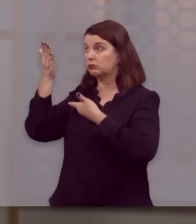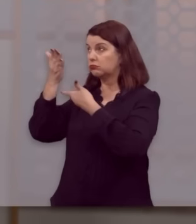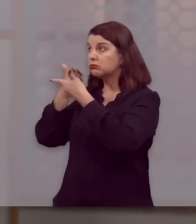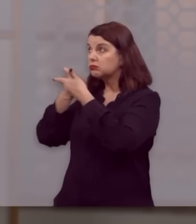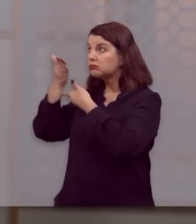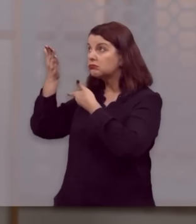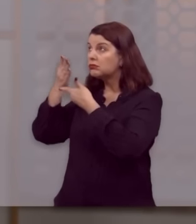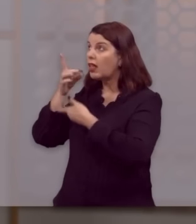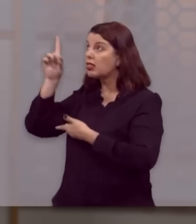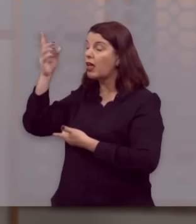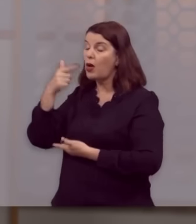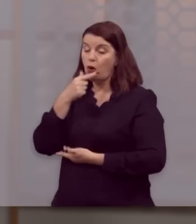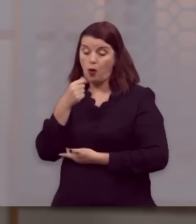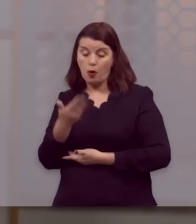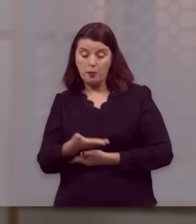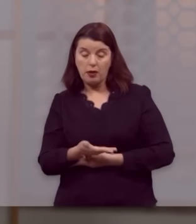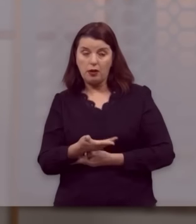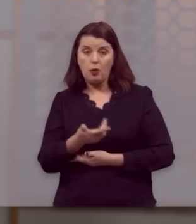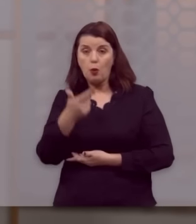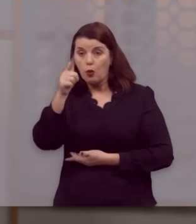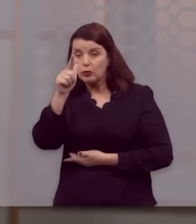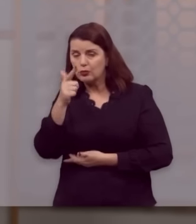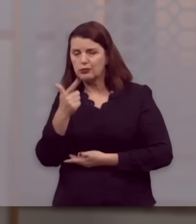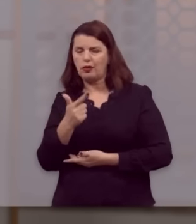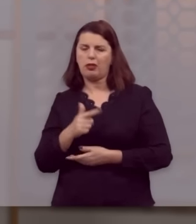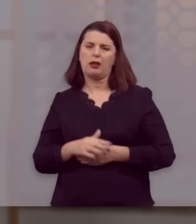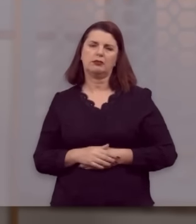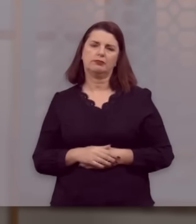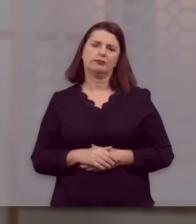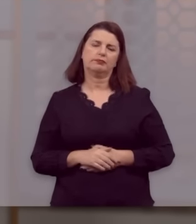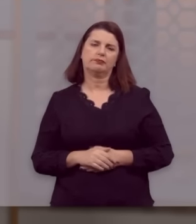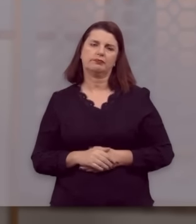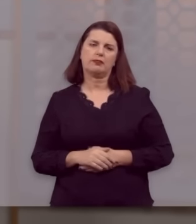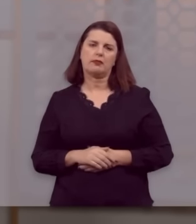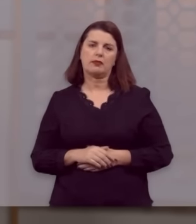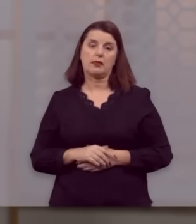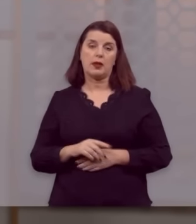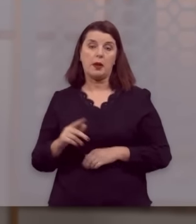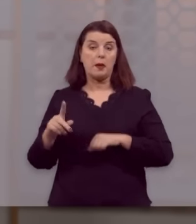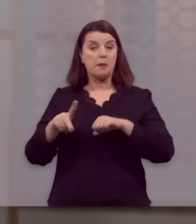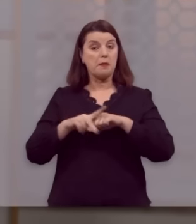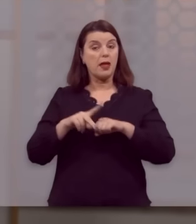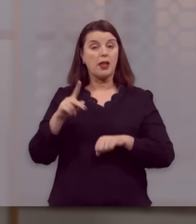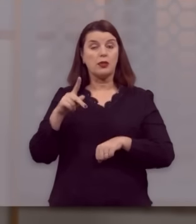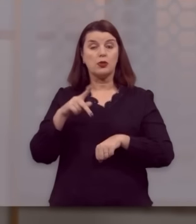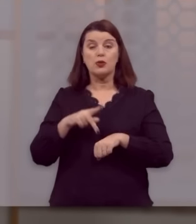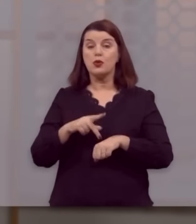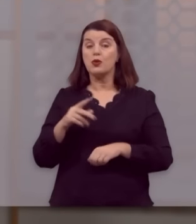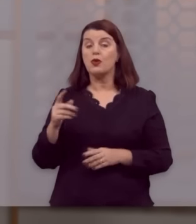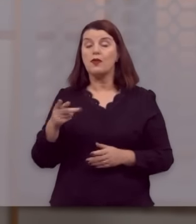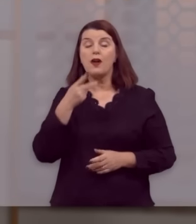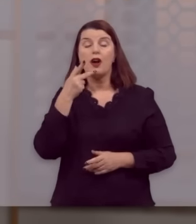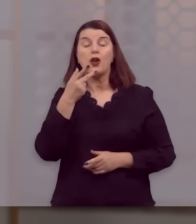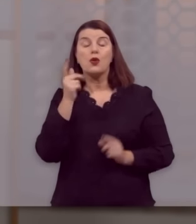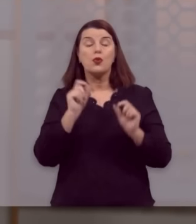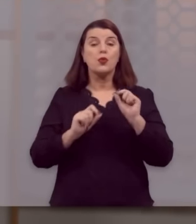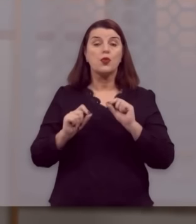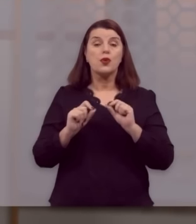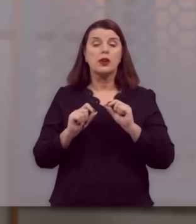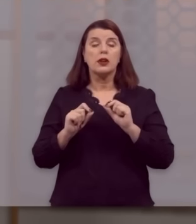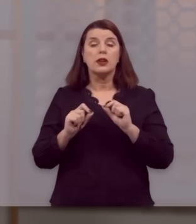entre Deus e os homens. Não há outro. O apóstolo Pedro chegou a dizer, no seu sermão,